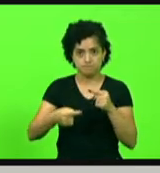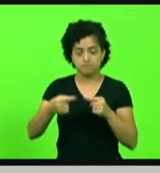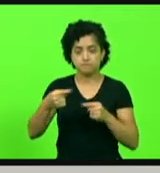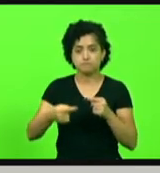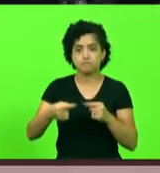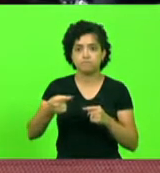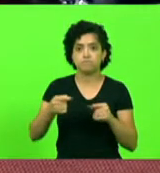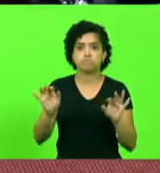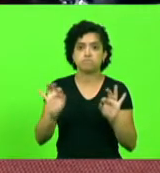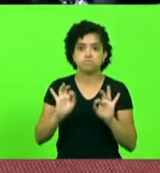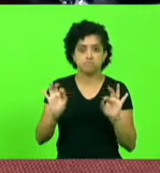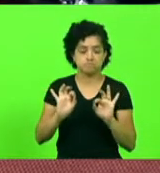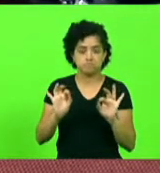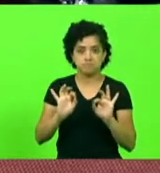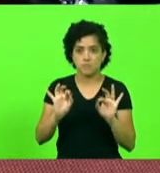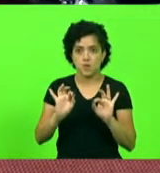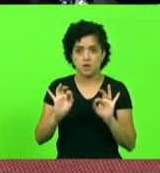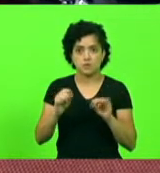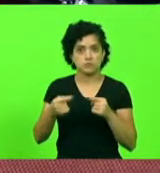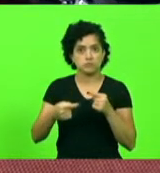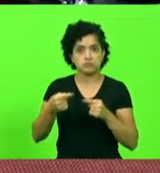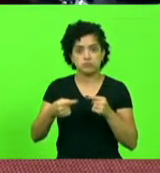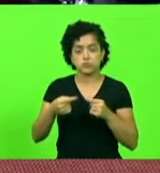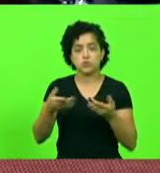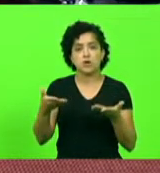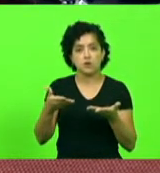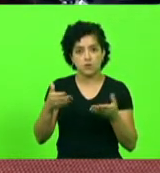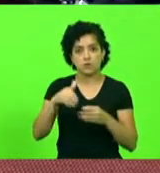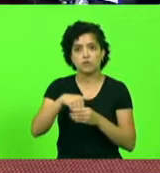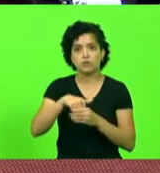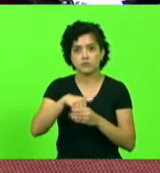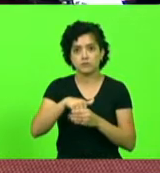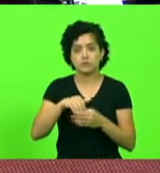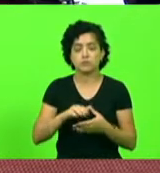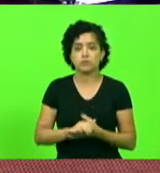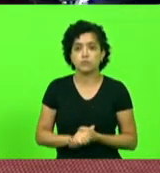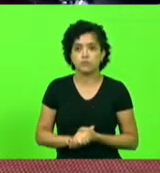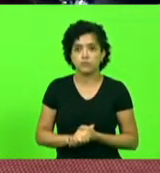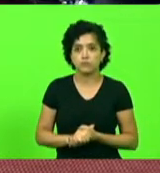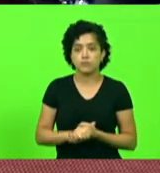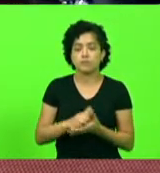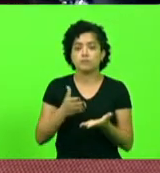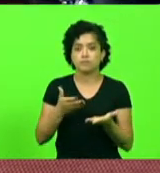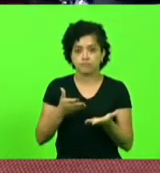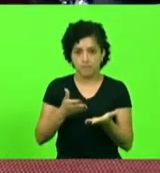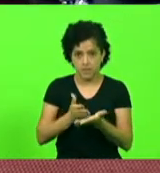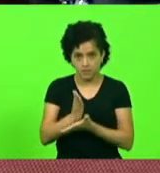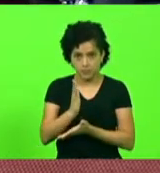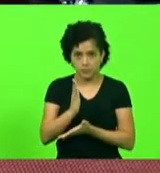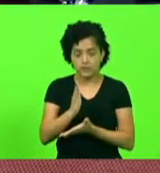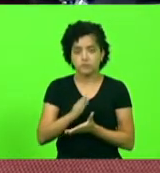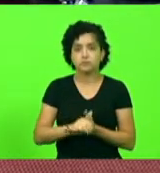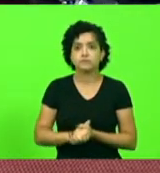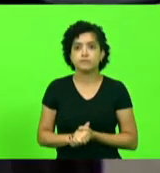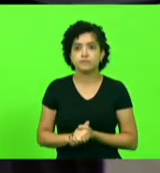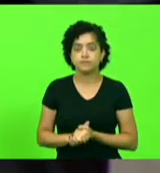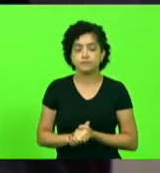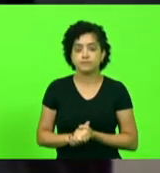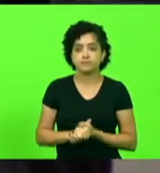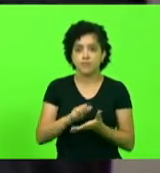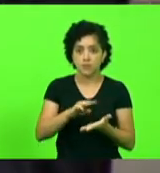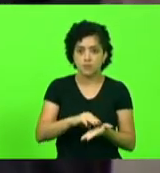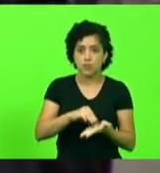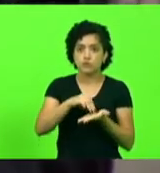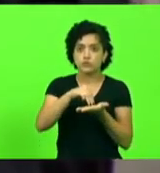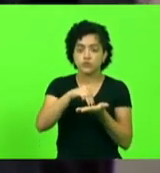Não havendo quem queira discutir em votação. Está aprovado. Moções.